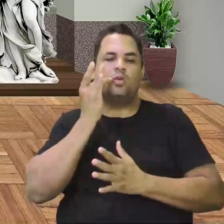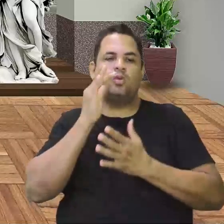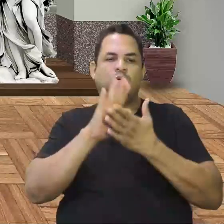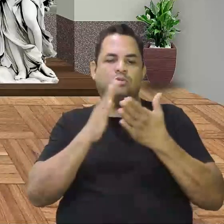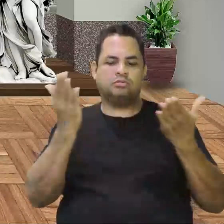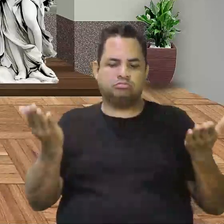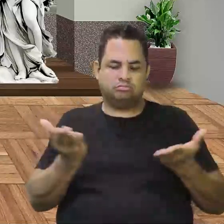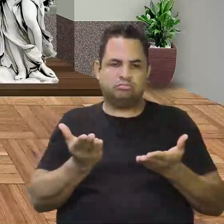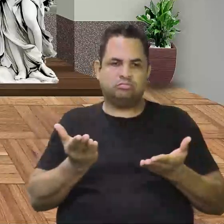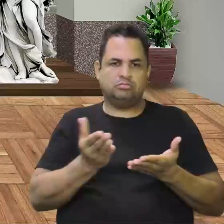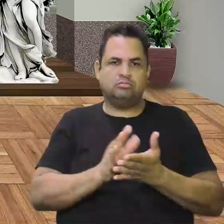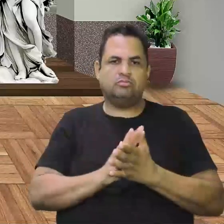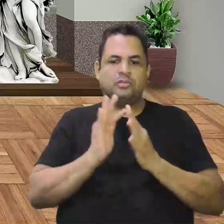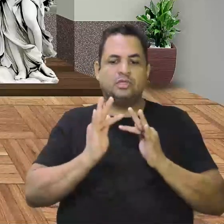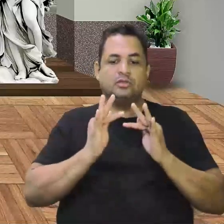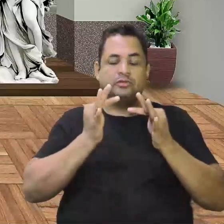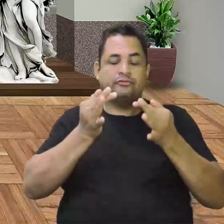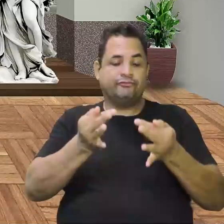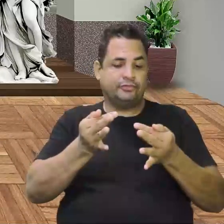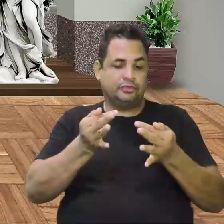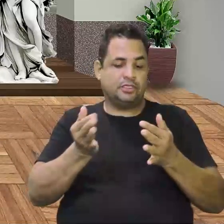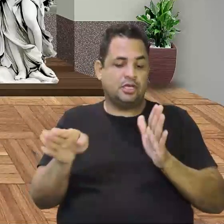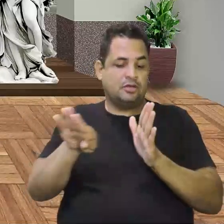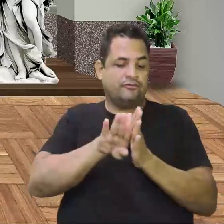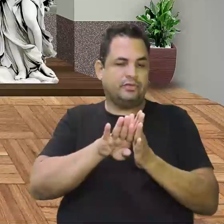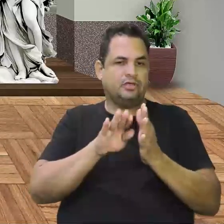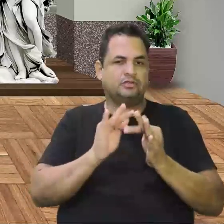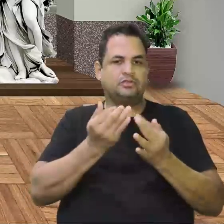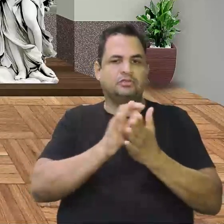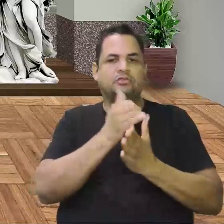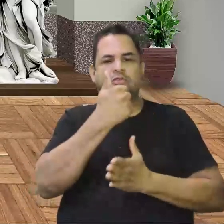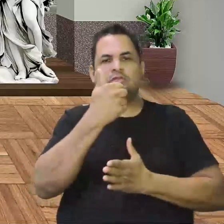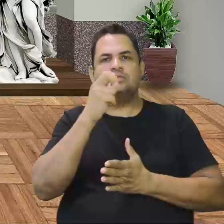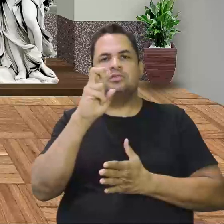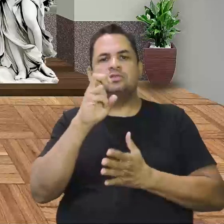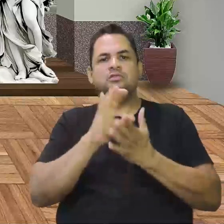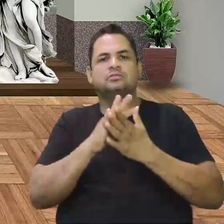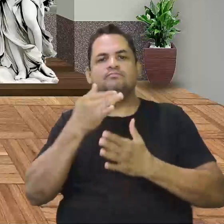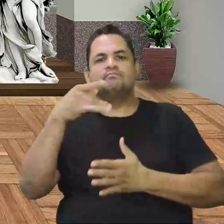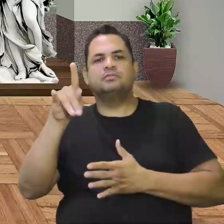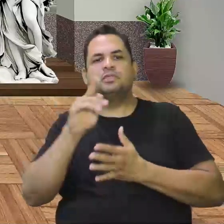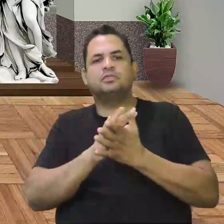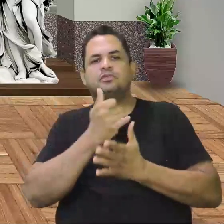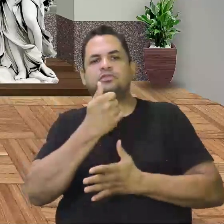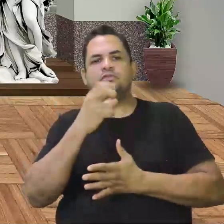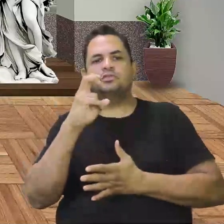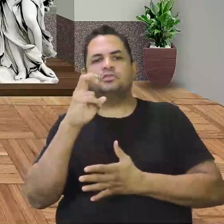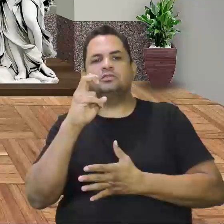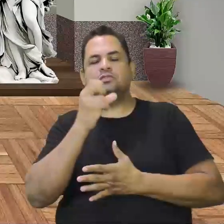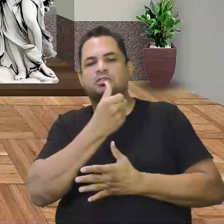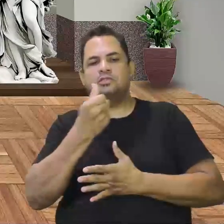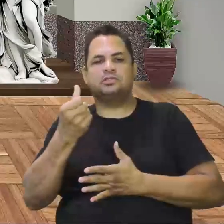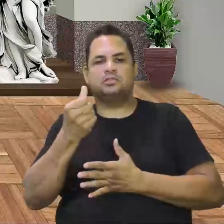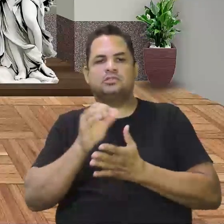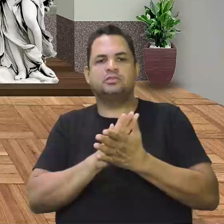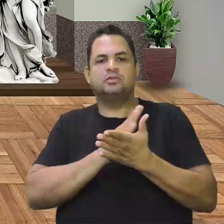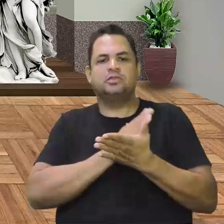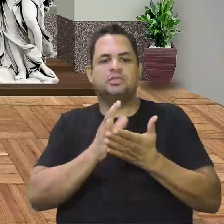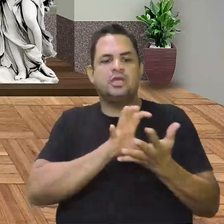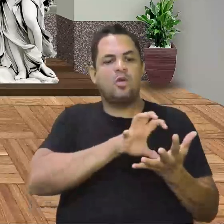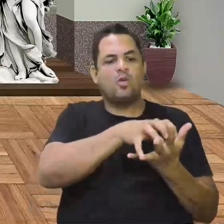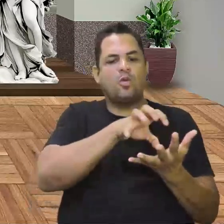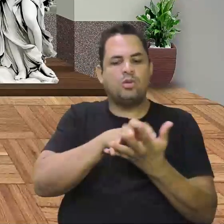eles chegaram no final do século XV para o século XVI. E começaram a colonizar no século XVI o Brasil.